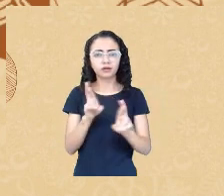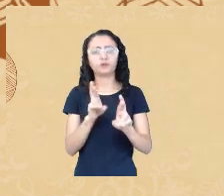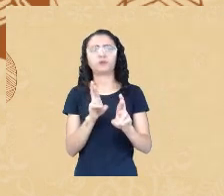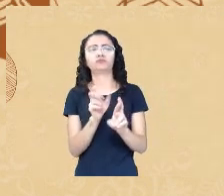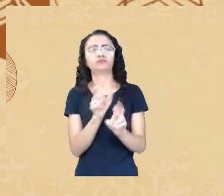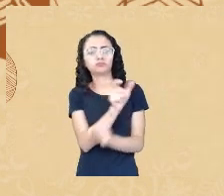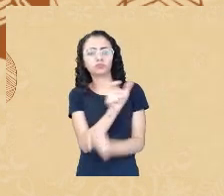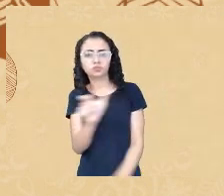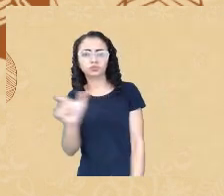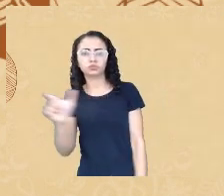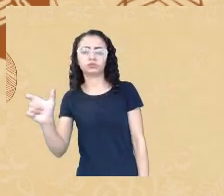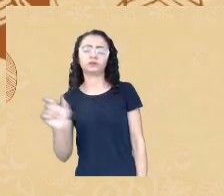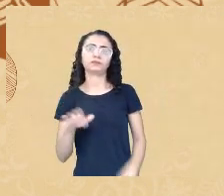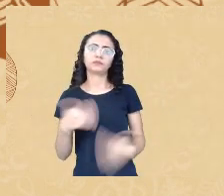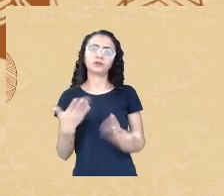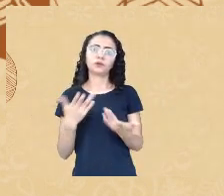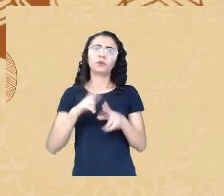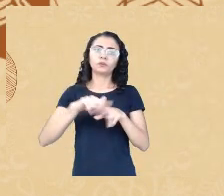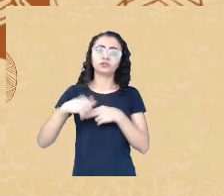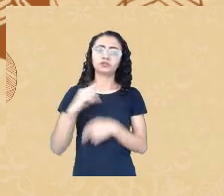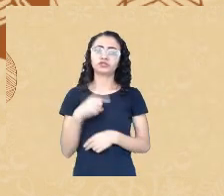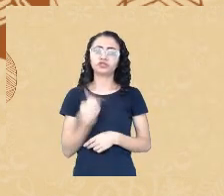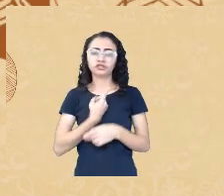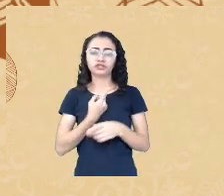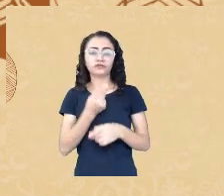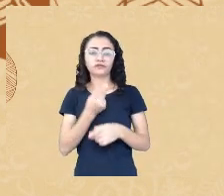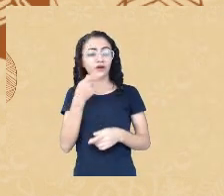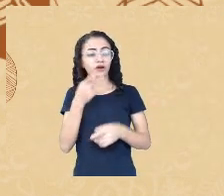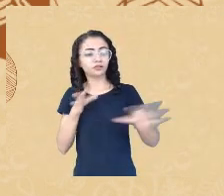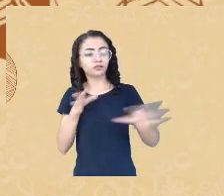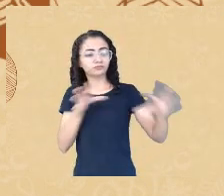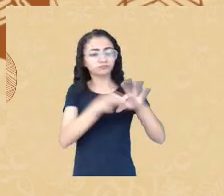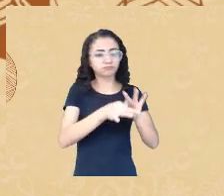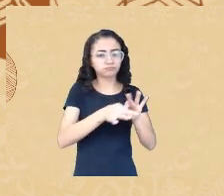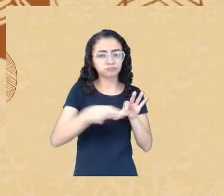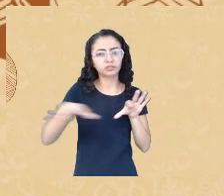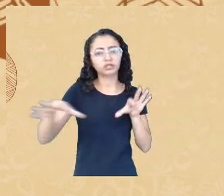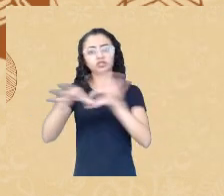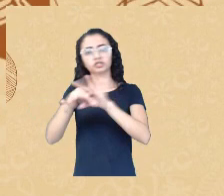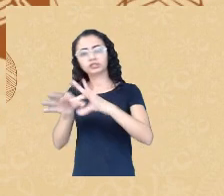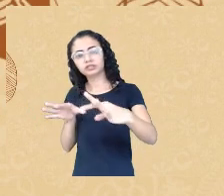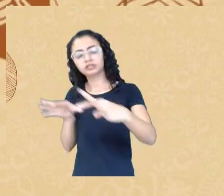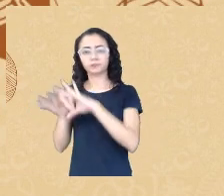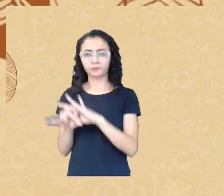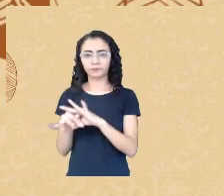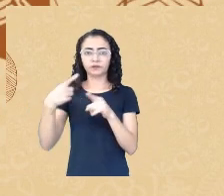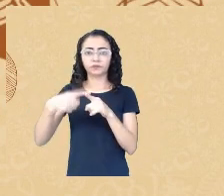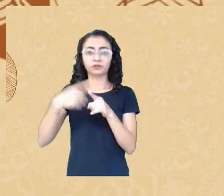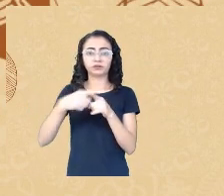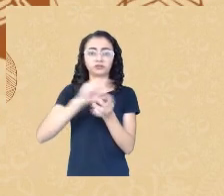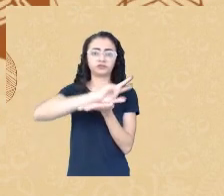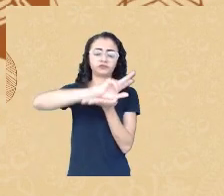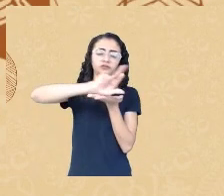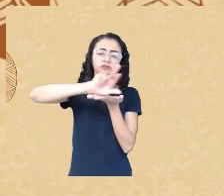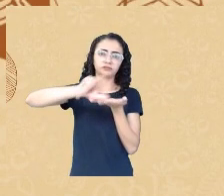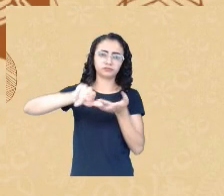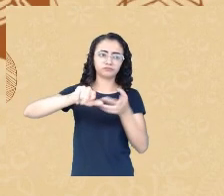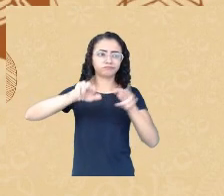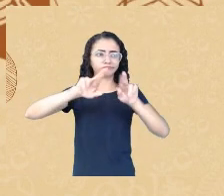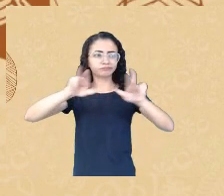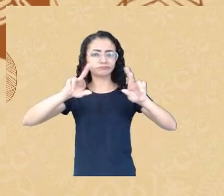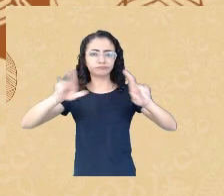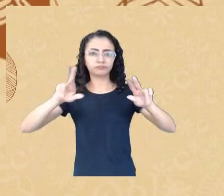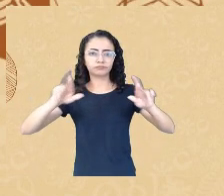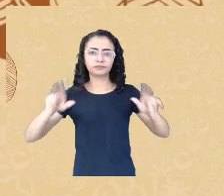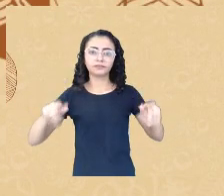interseccionalidade isso quer dizer também que essas diferenças vão levar a necessidade de políticas públicas